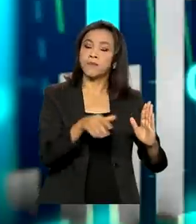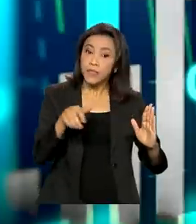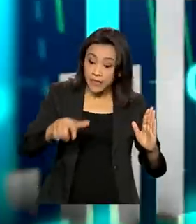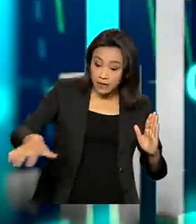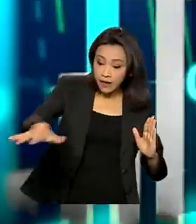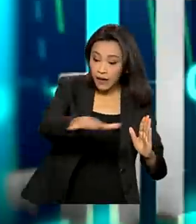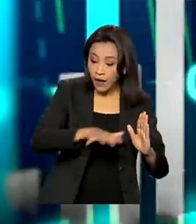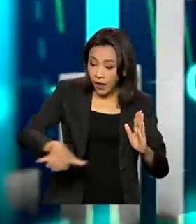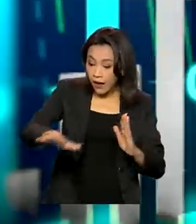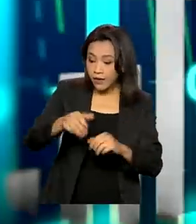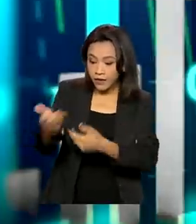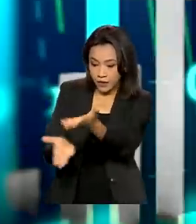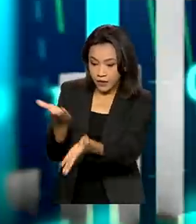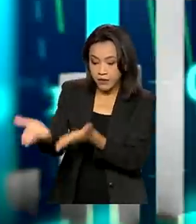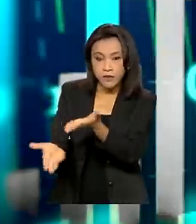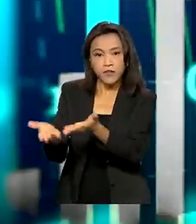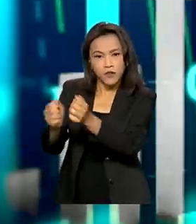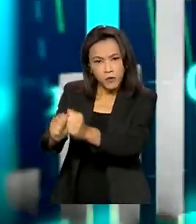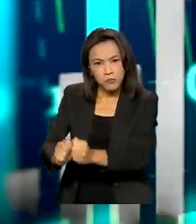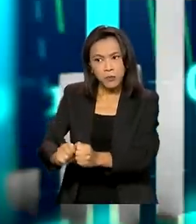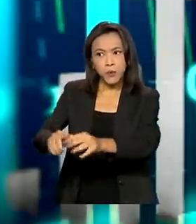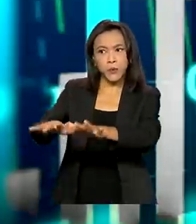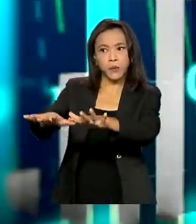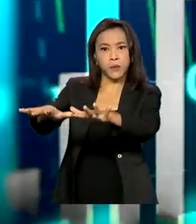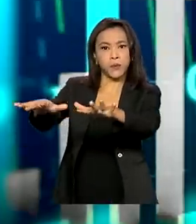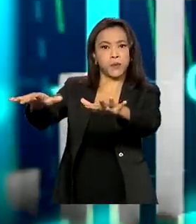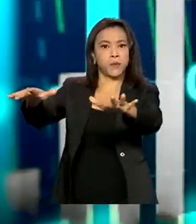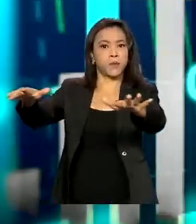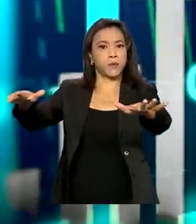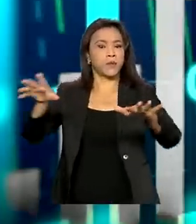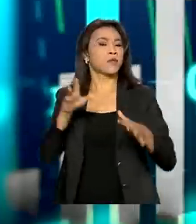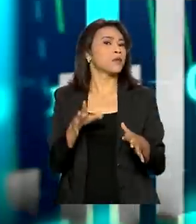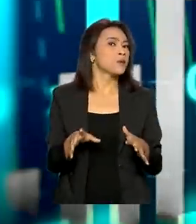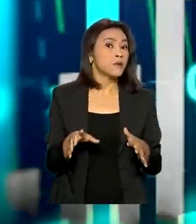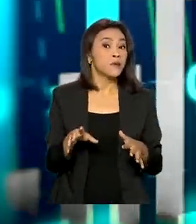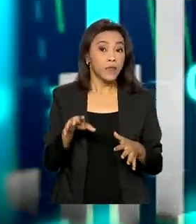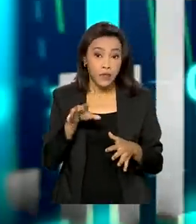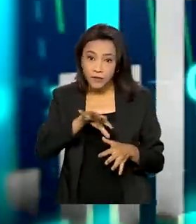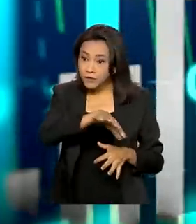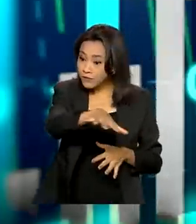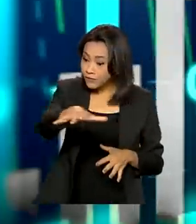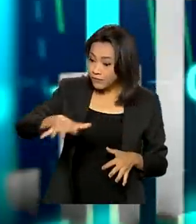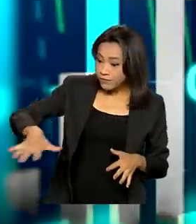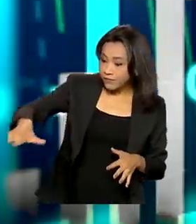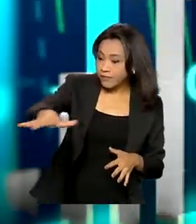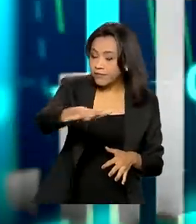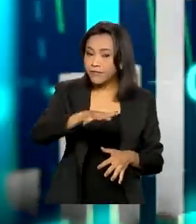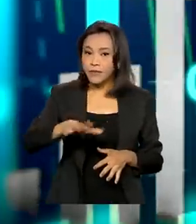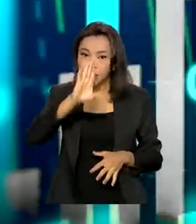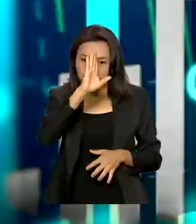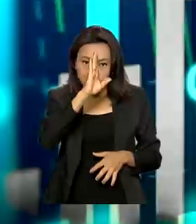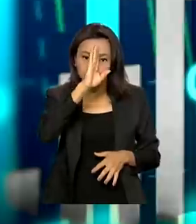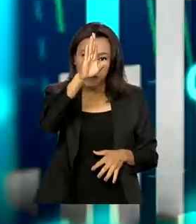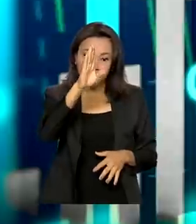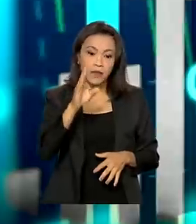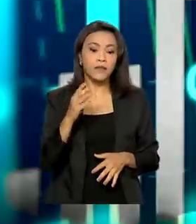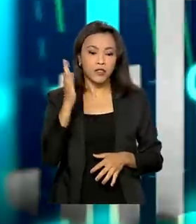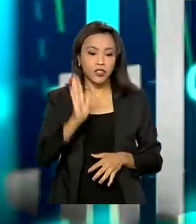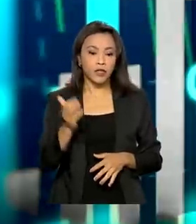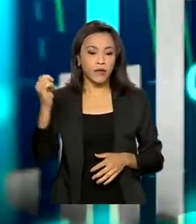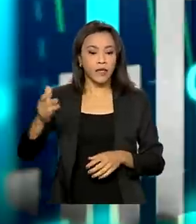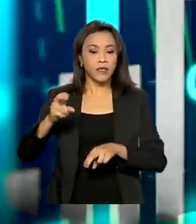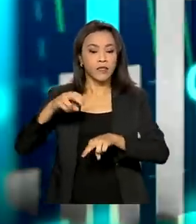serviços foi, mais ou menos, difundido, foi espalhado entre todos os seus segmentos, subsetores. Destaques, então, nós podemos mencionar